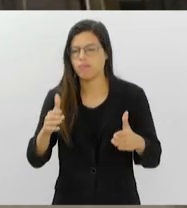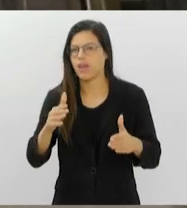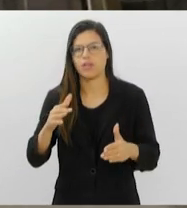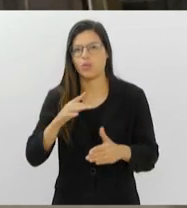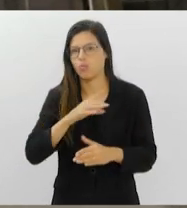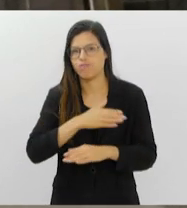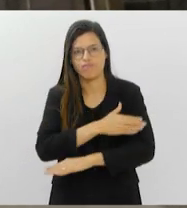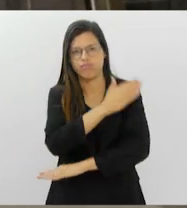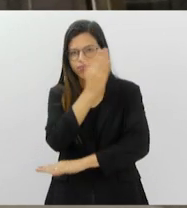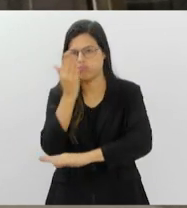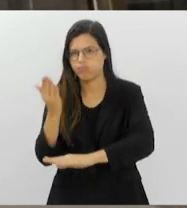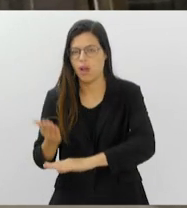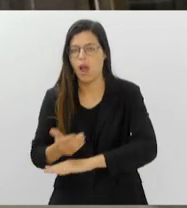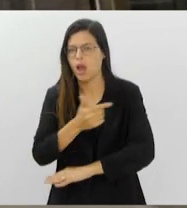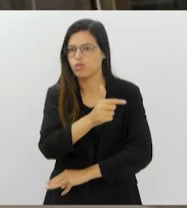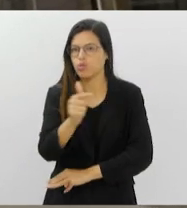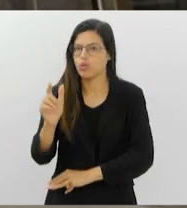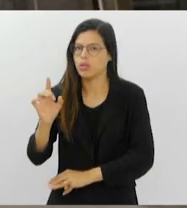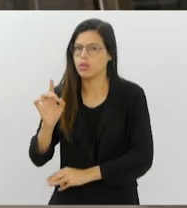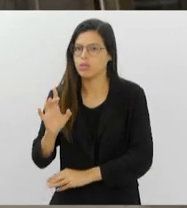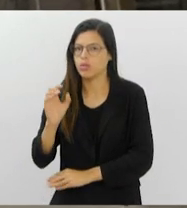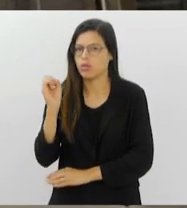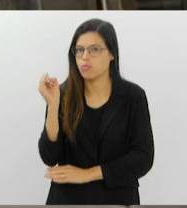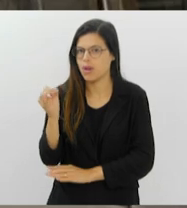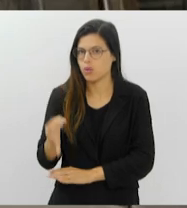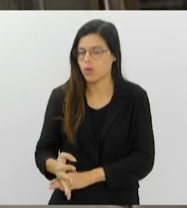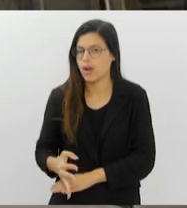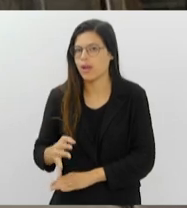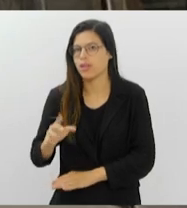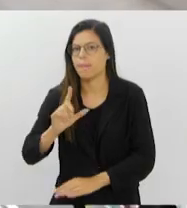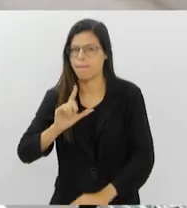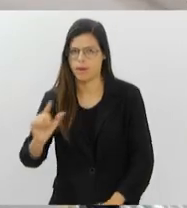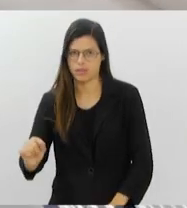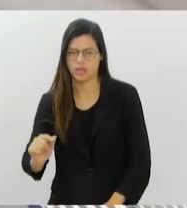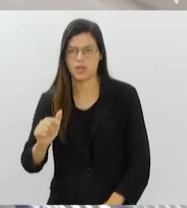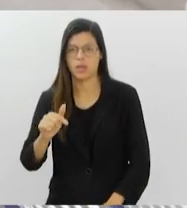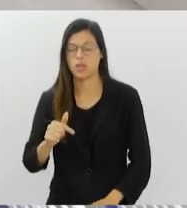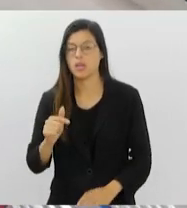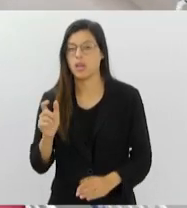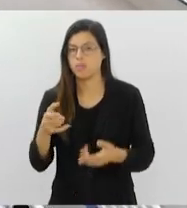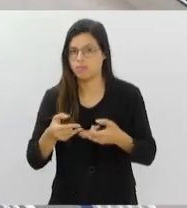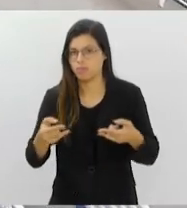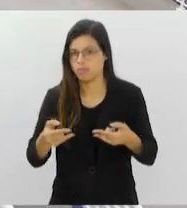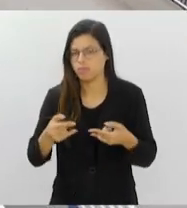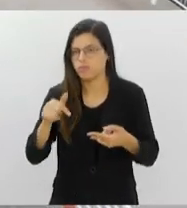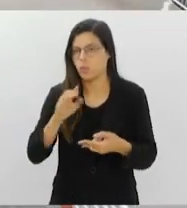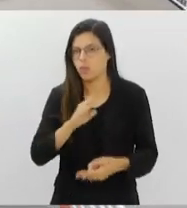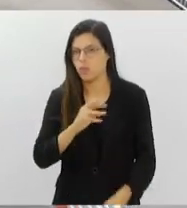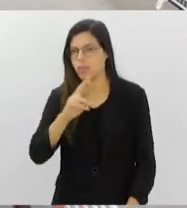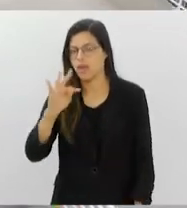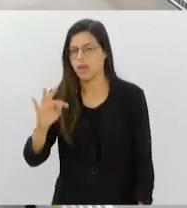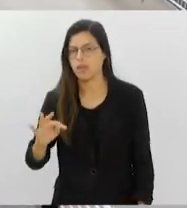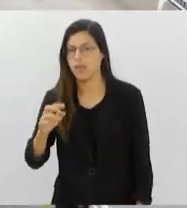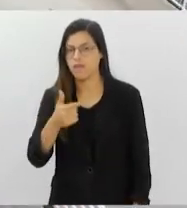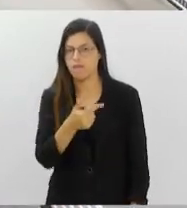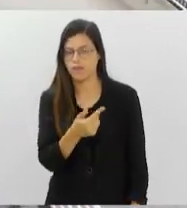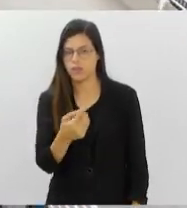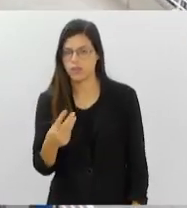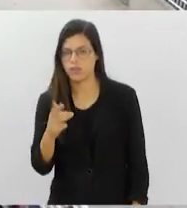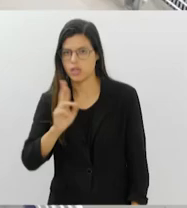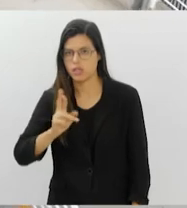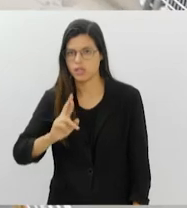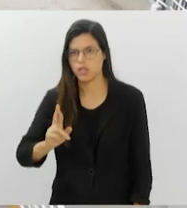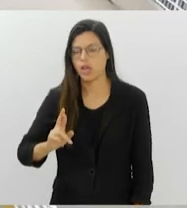estações ficam abertas durante a madrugada apenas para desembarque. A passagem do BRT Expresso vai custar R$ 23,00